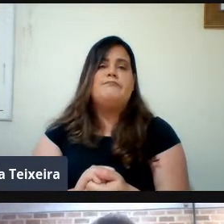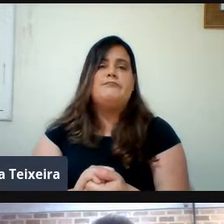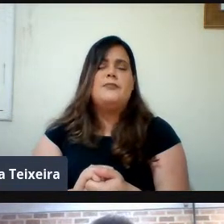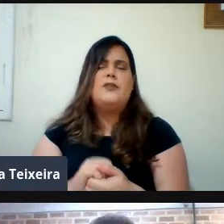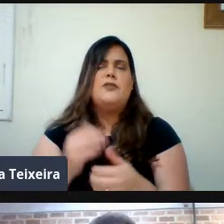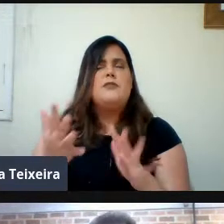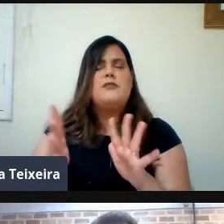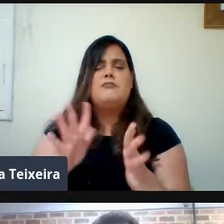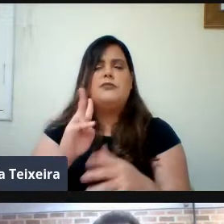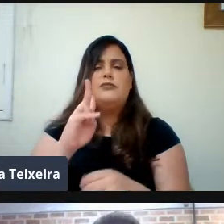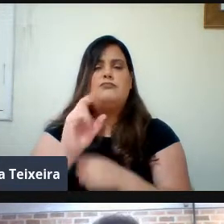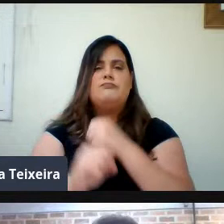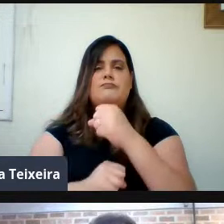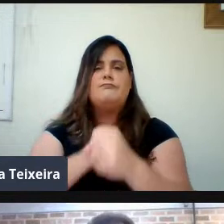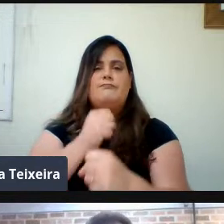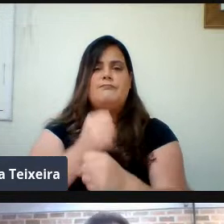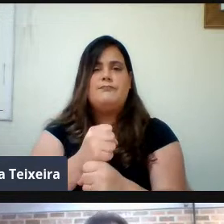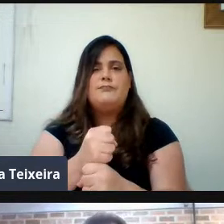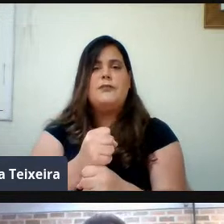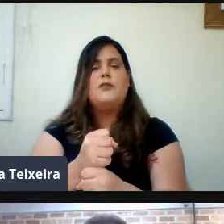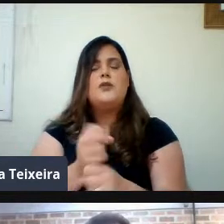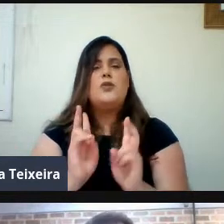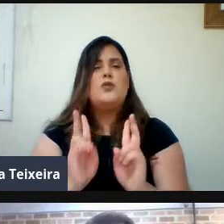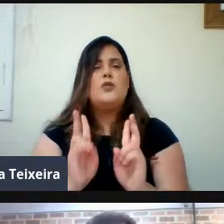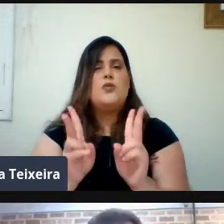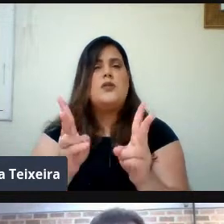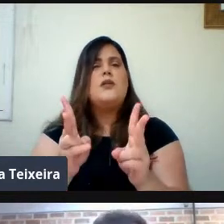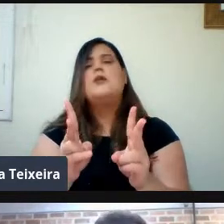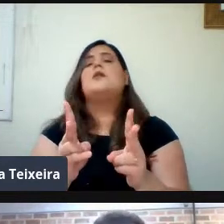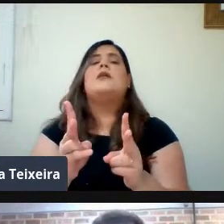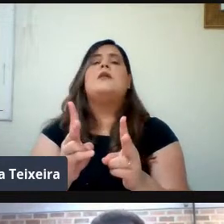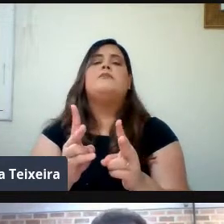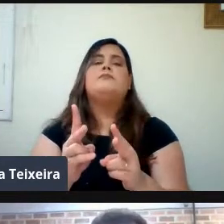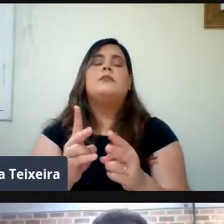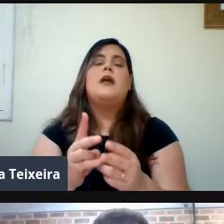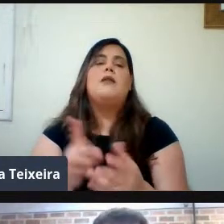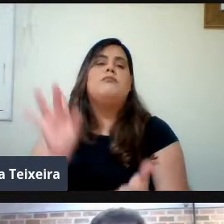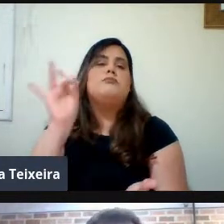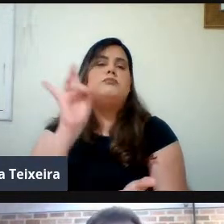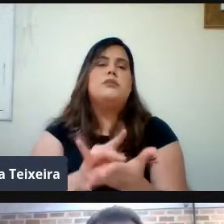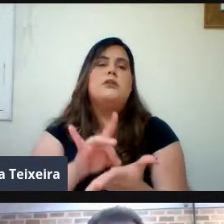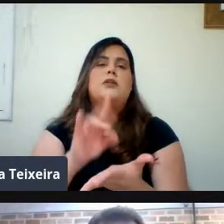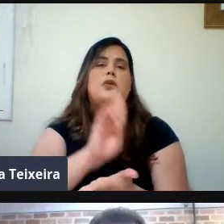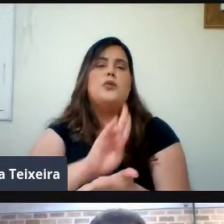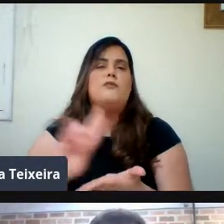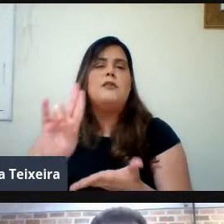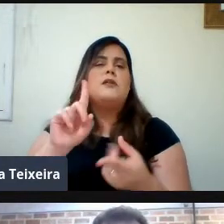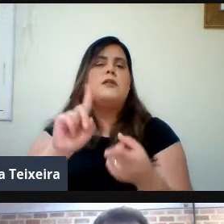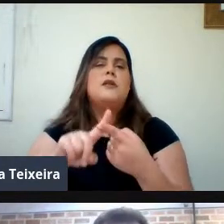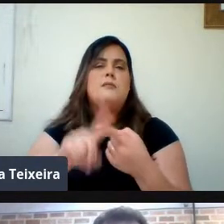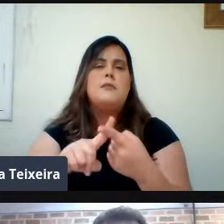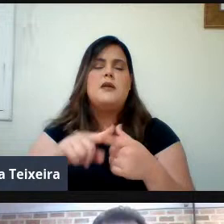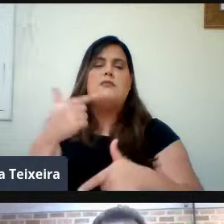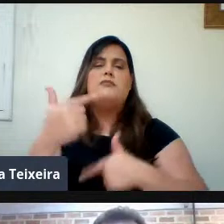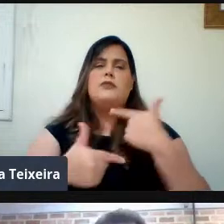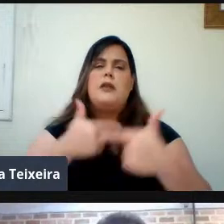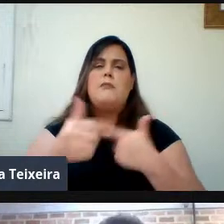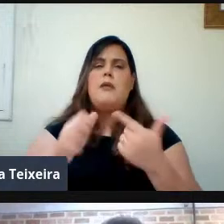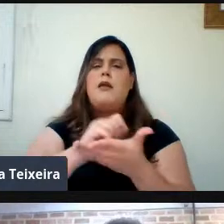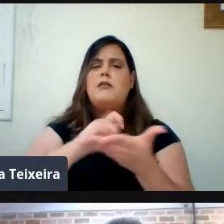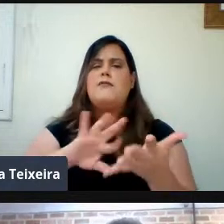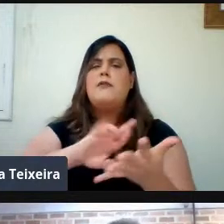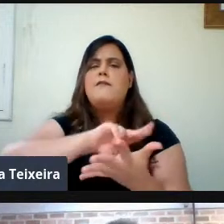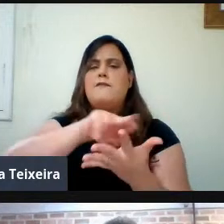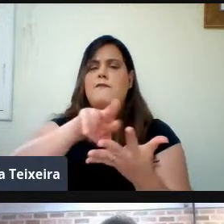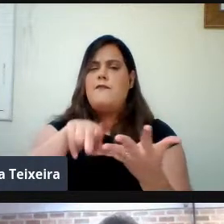Dando continuidade Implantação Da nossa universidade Realizando Nossas Atividades Tanto Corpo técnico Quanto Corpo de